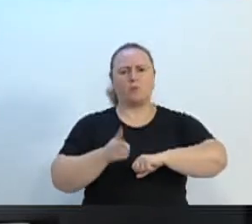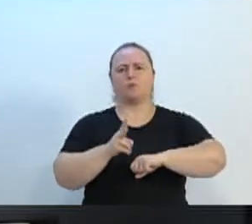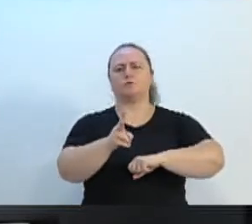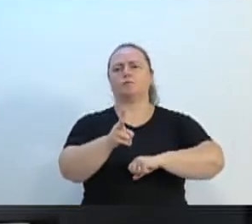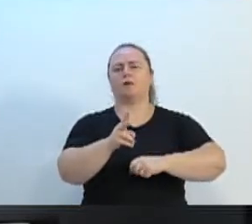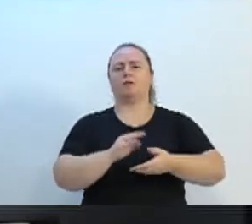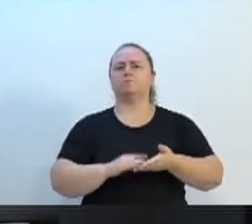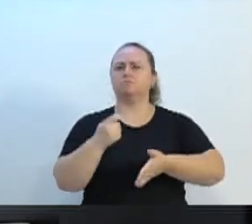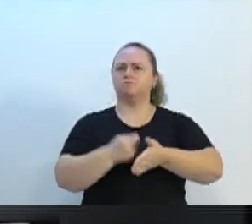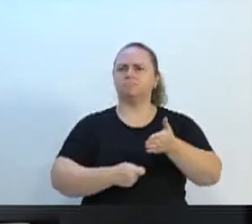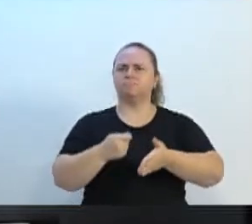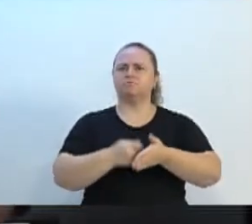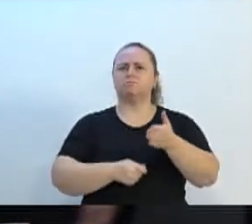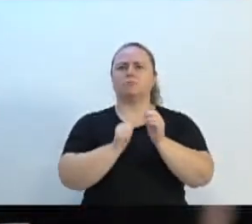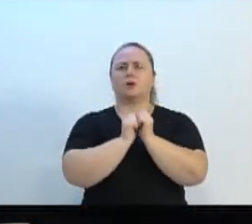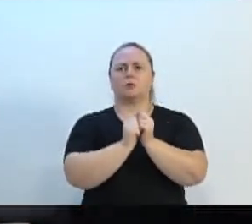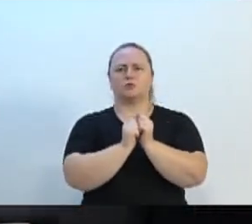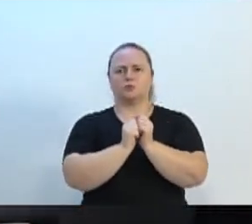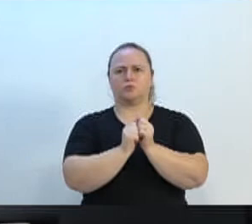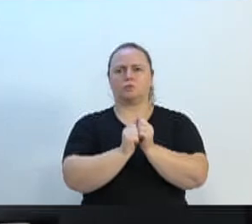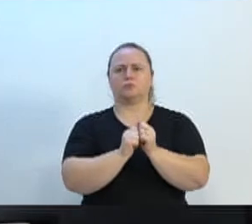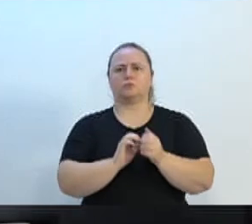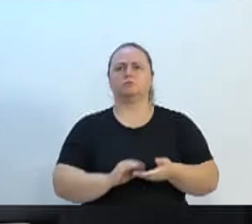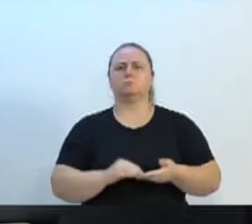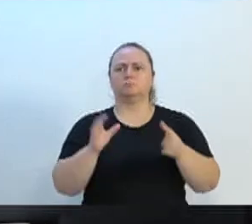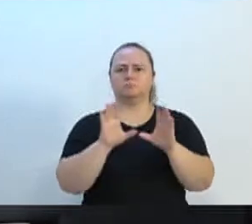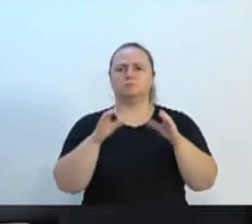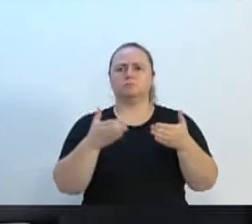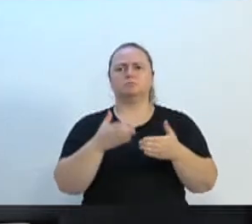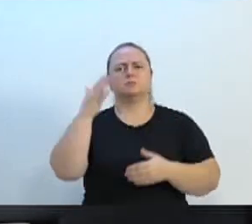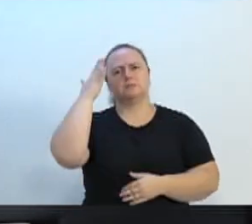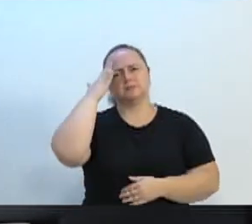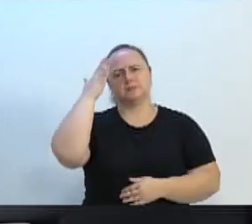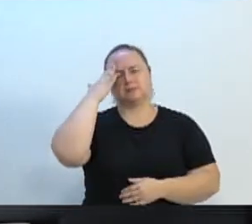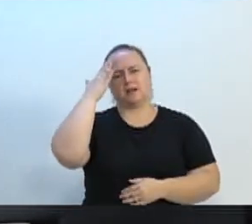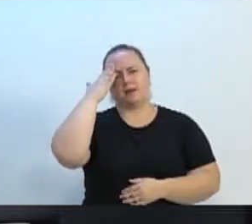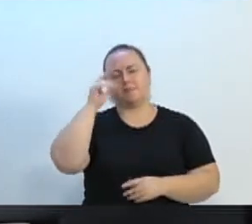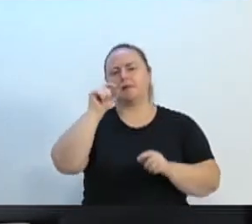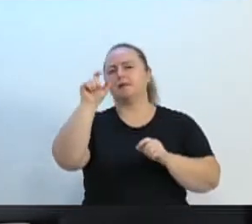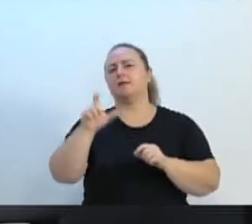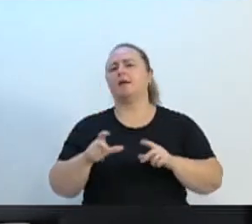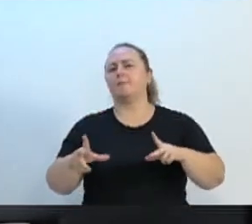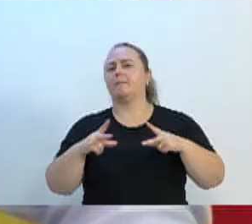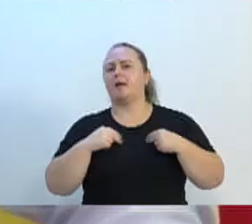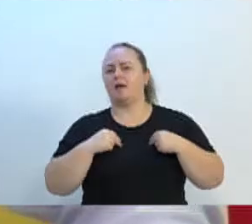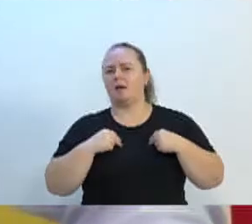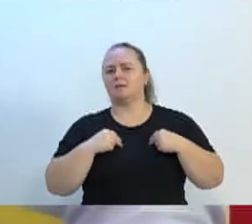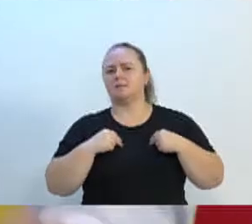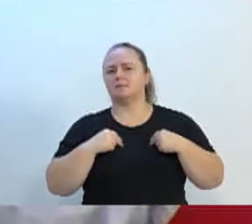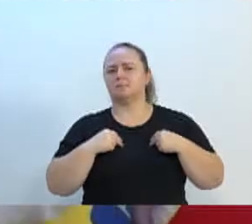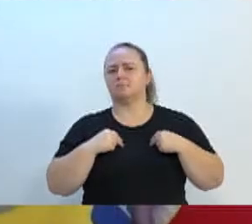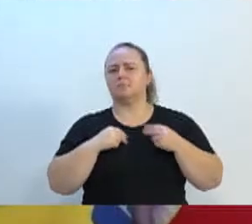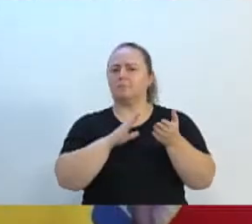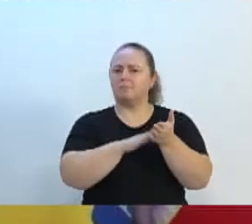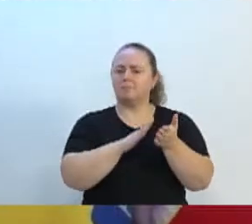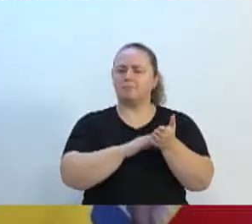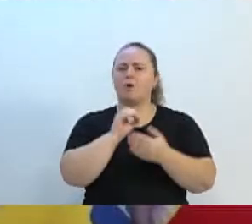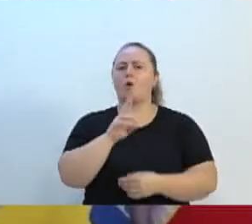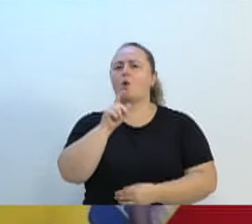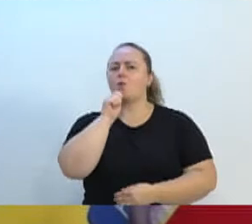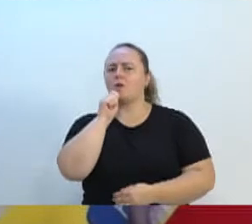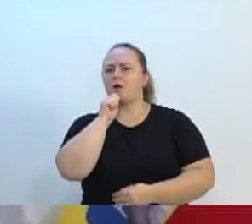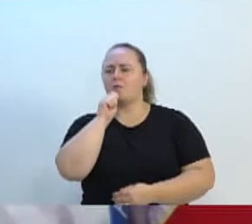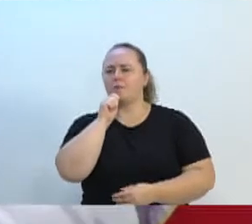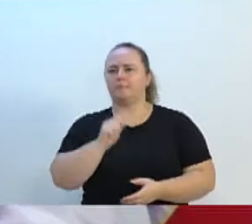ainda. Estamos juntos, e a comunidade sabe quem realmente merece os créditos e quem não merece. Obrigado, vereador. Acrescente sua fala